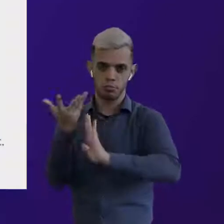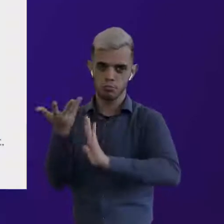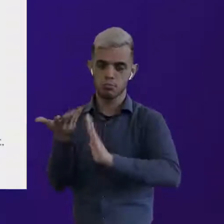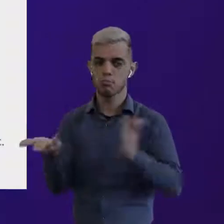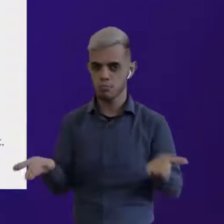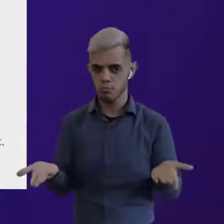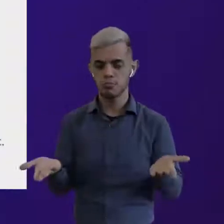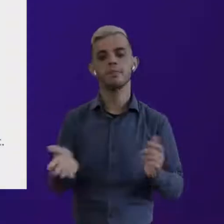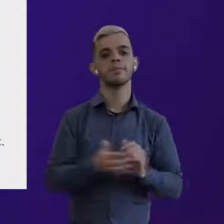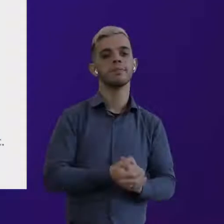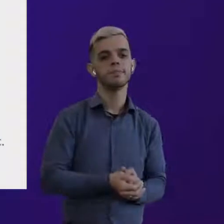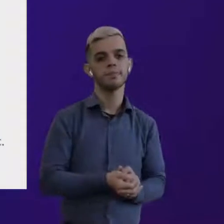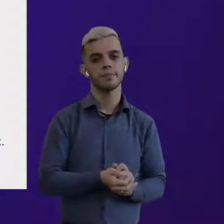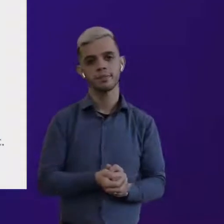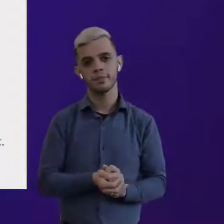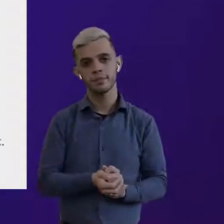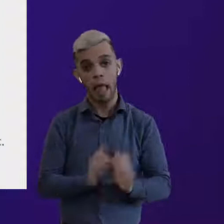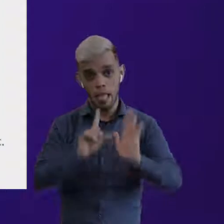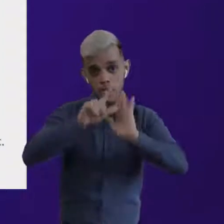fazendo.